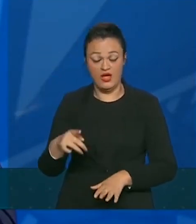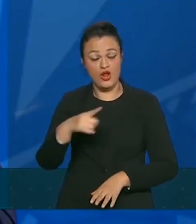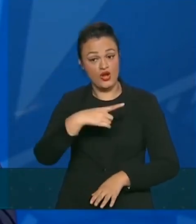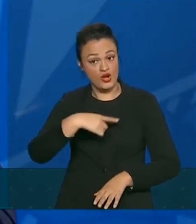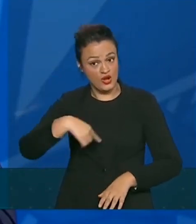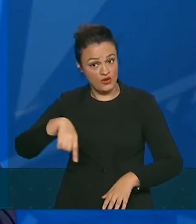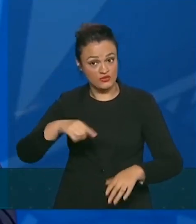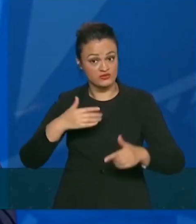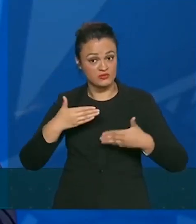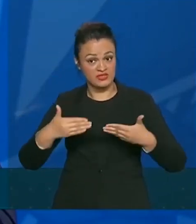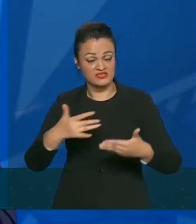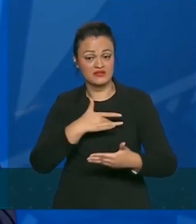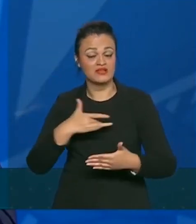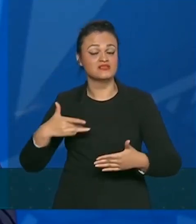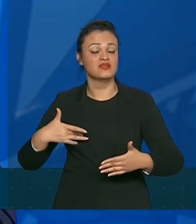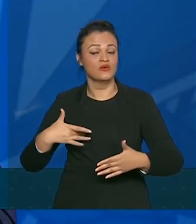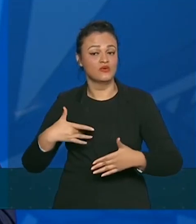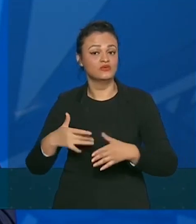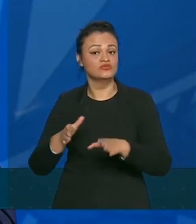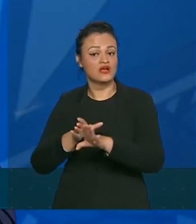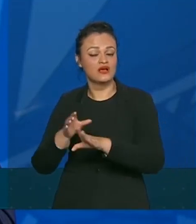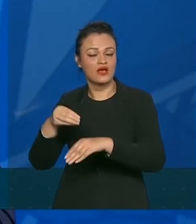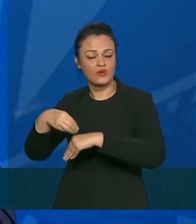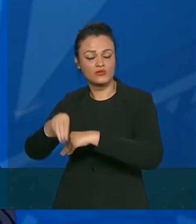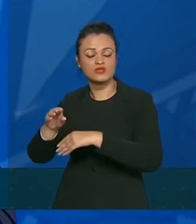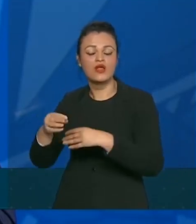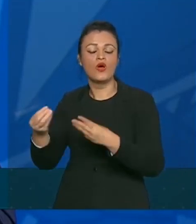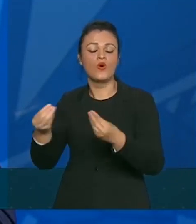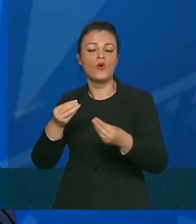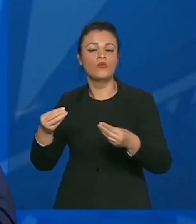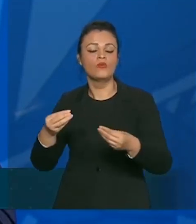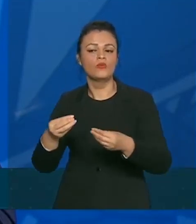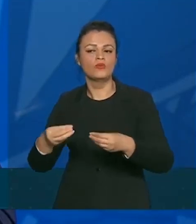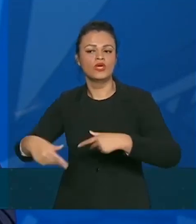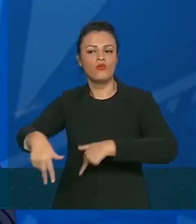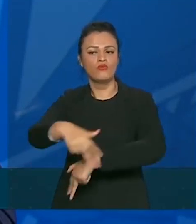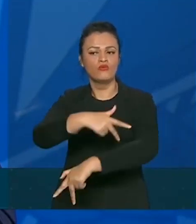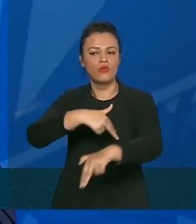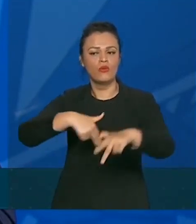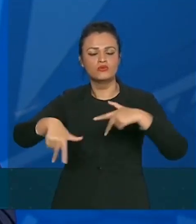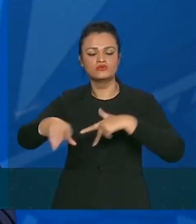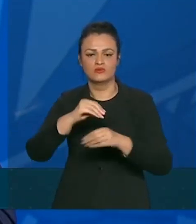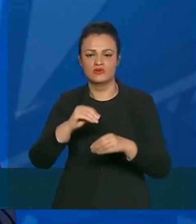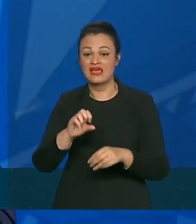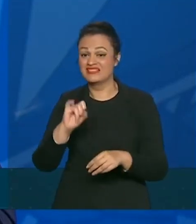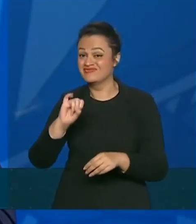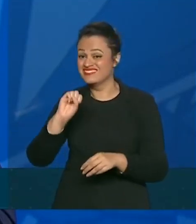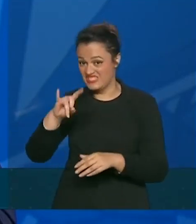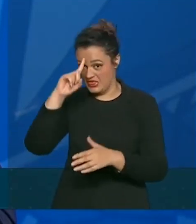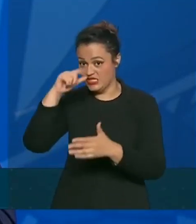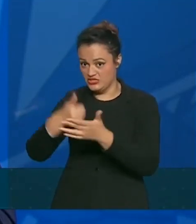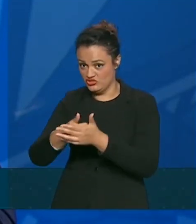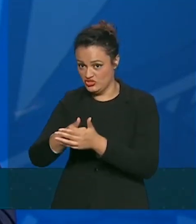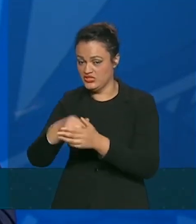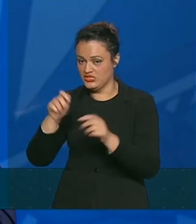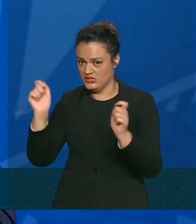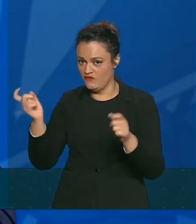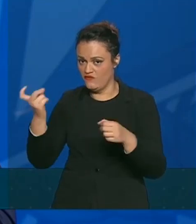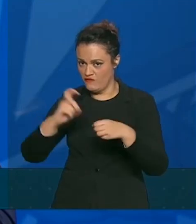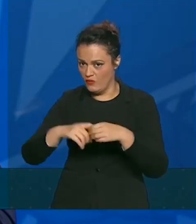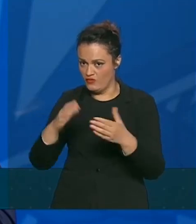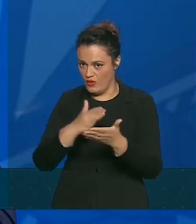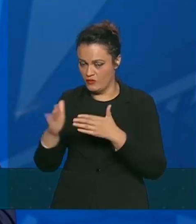ajudando a desenhar os fluxos de como isso deve... Se essa decisão é tomada, como isso deveria acontecer, entendeu?